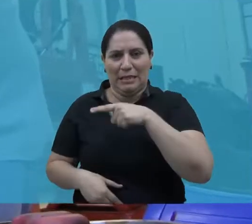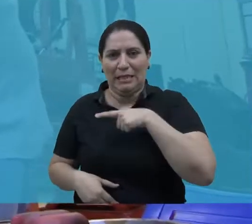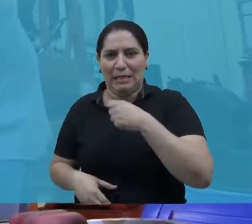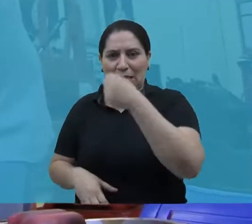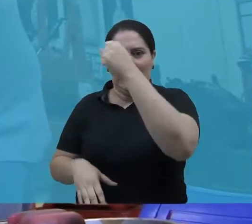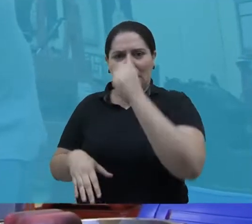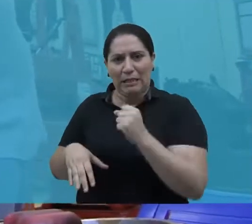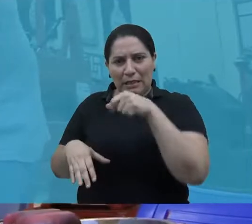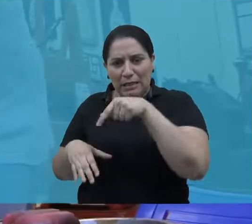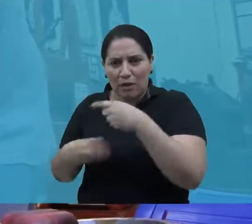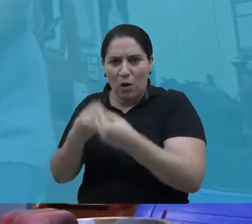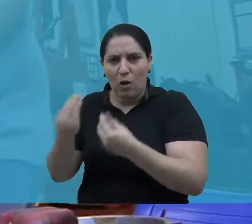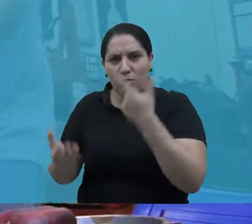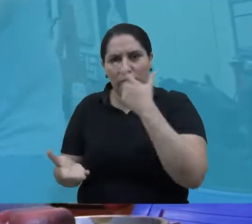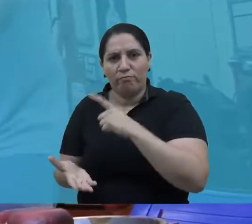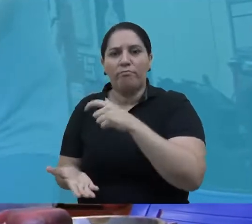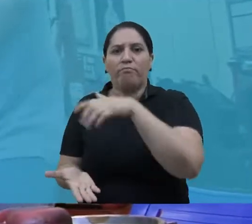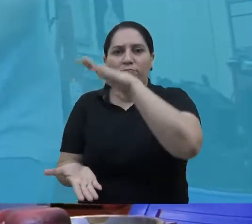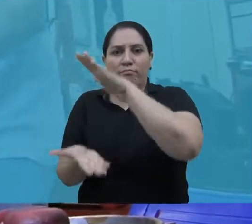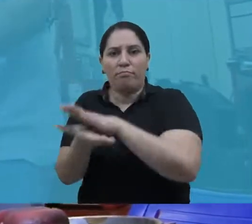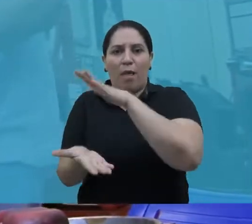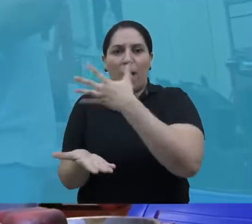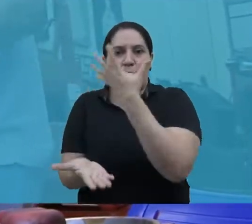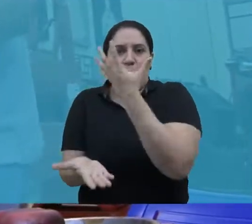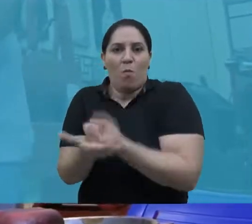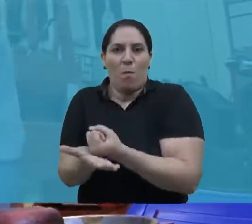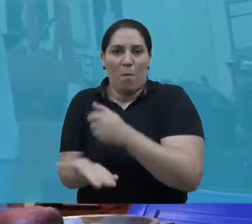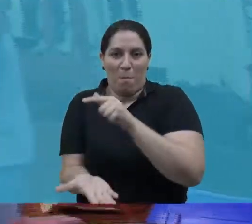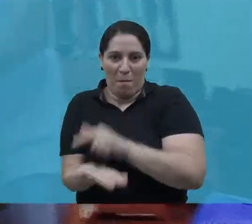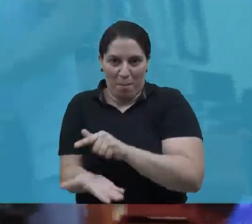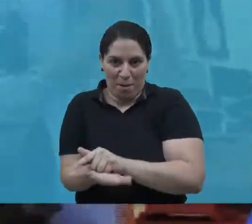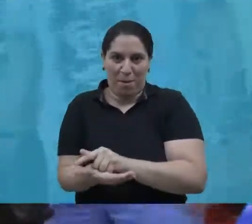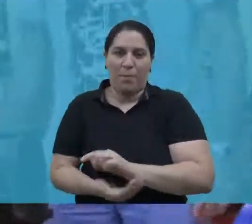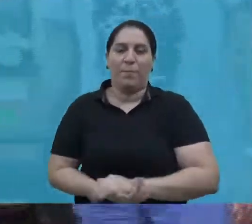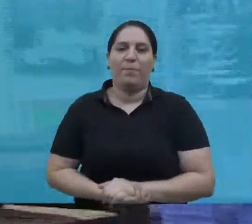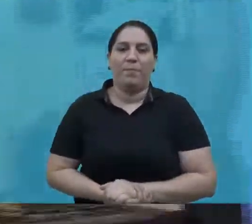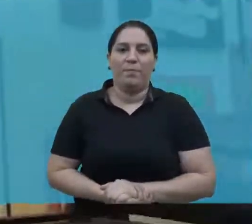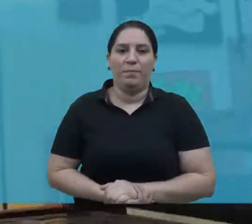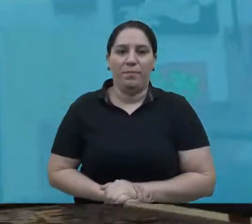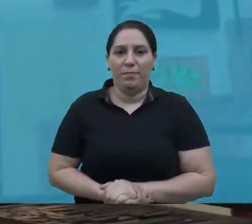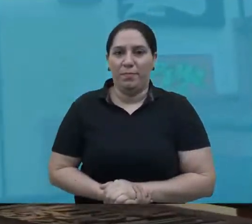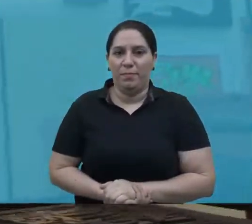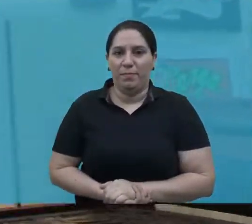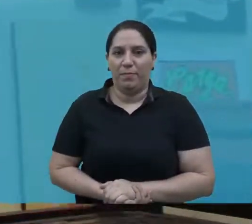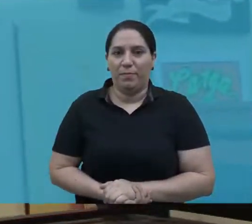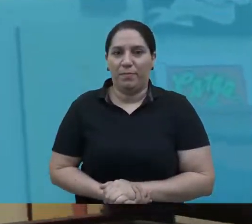pouquinho de força para puxar a alavanca e pronto, está feita a impressão.